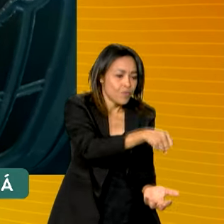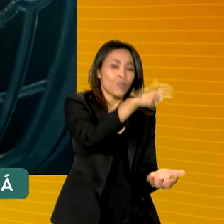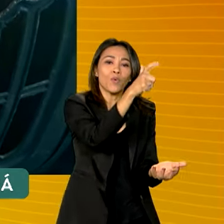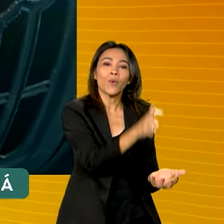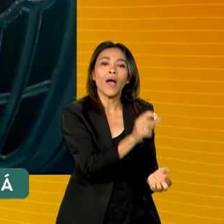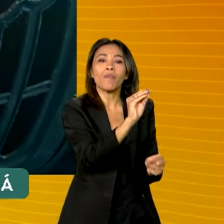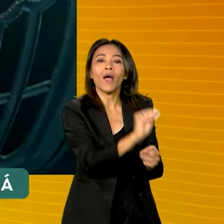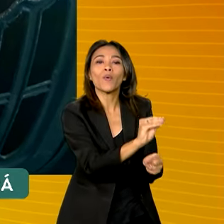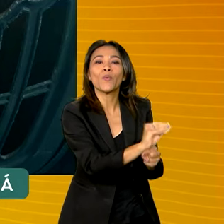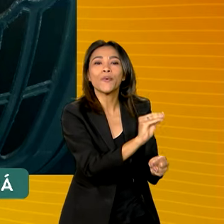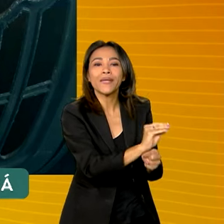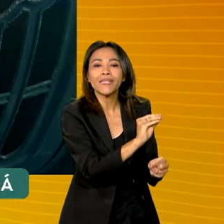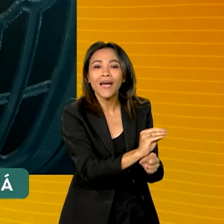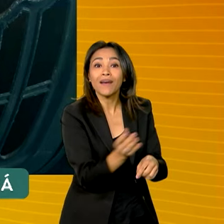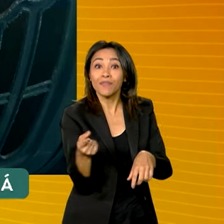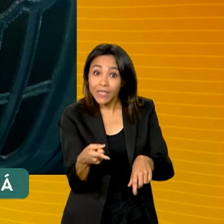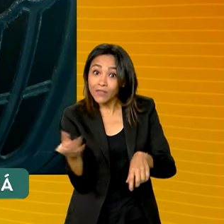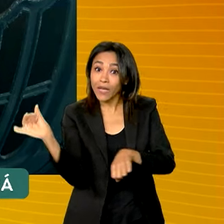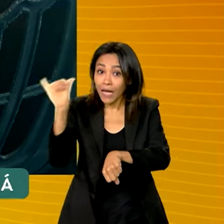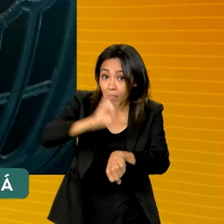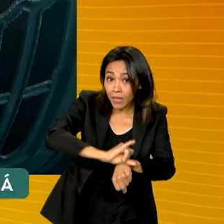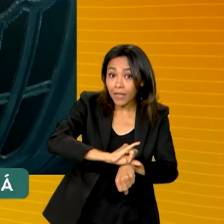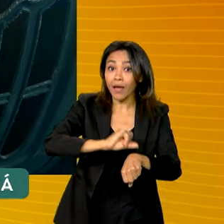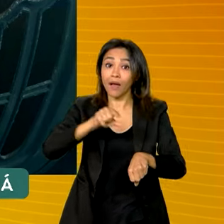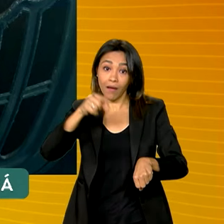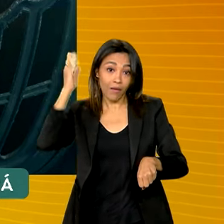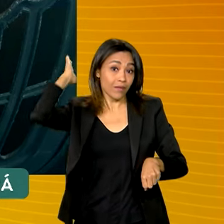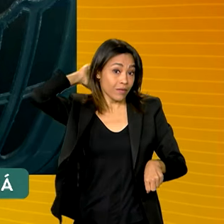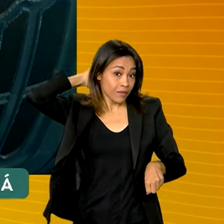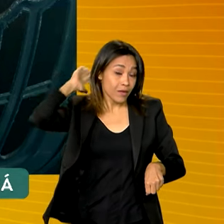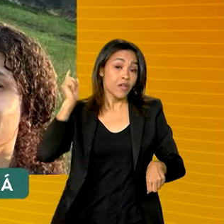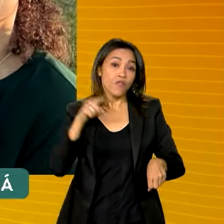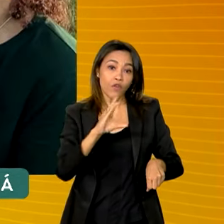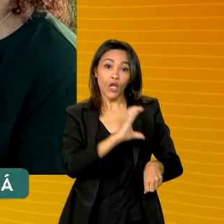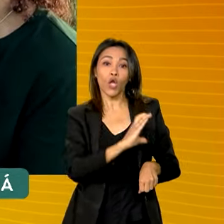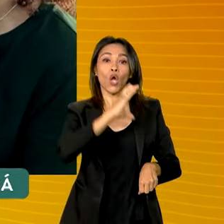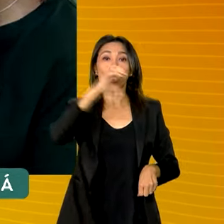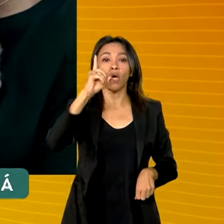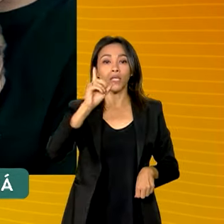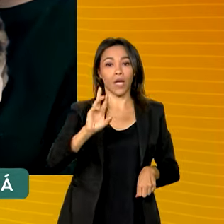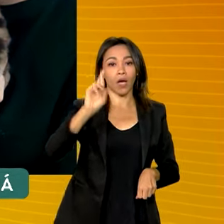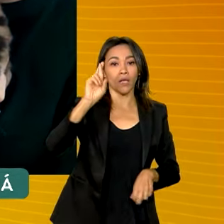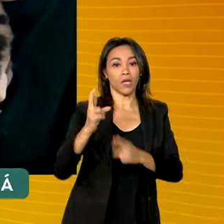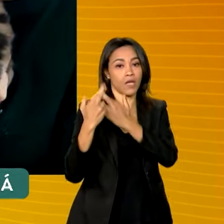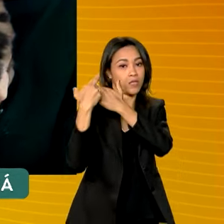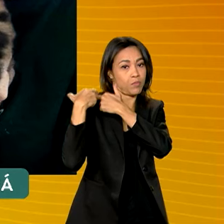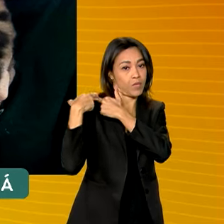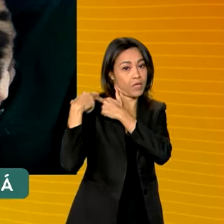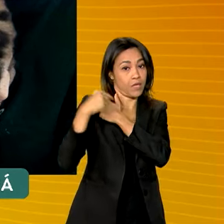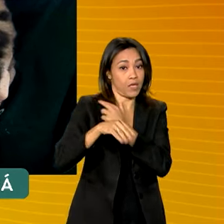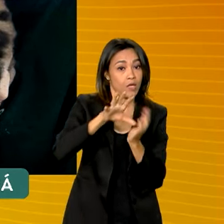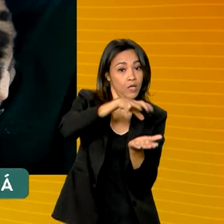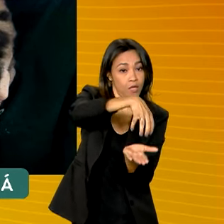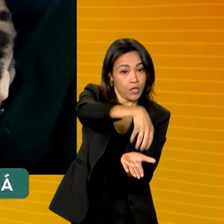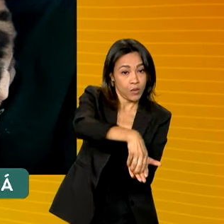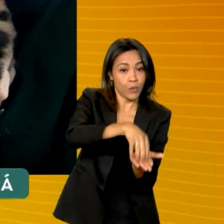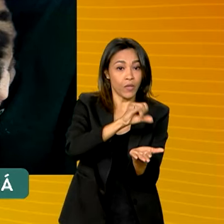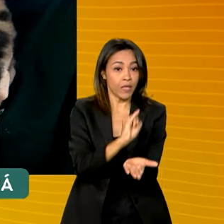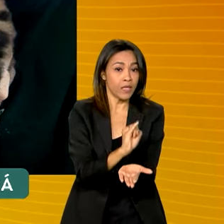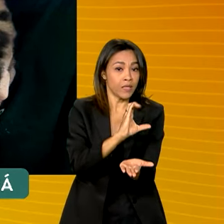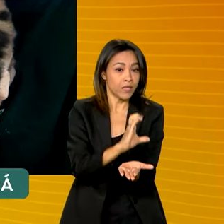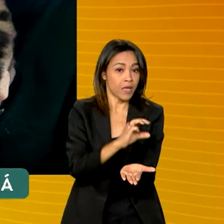resgatados na capital Belém. Toda essa operação foi coordenada por uma equipe do Instituto Chico Mendes de